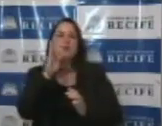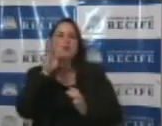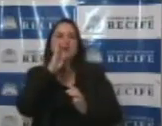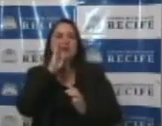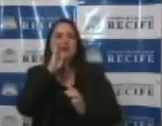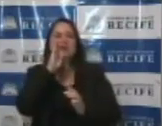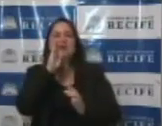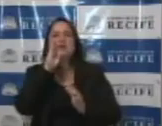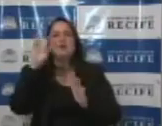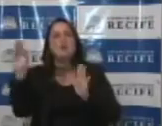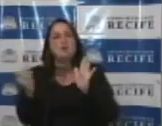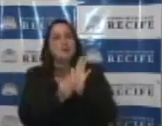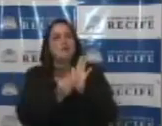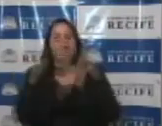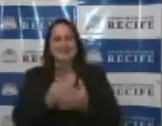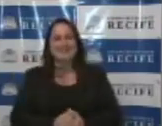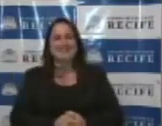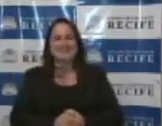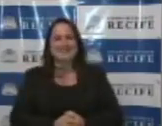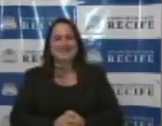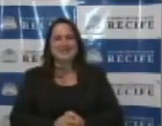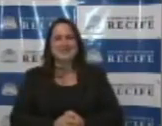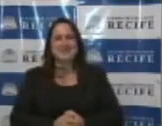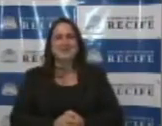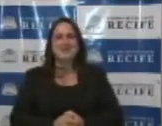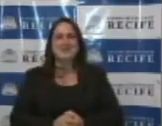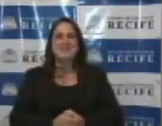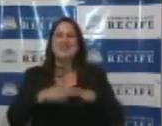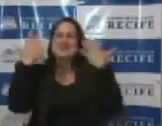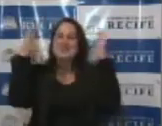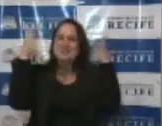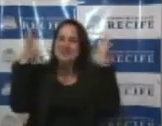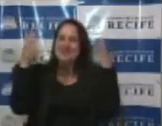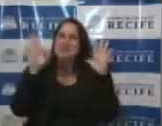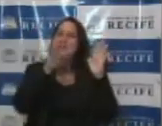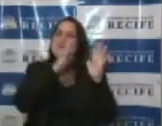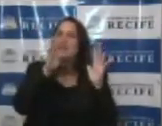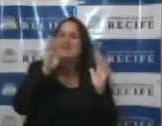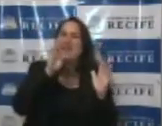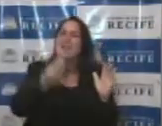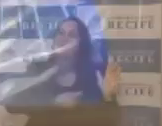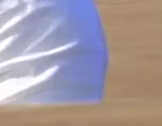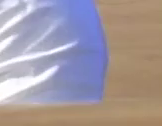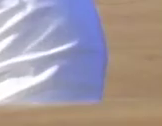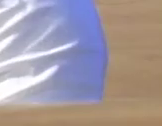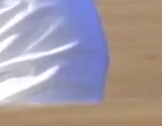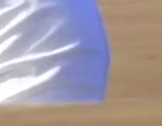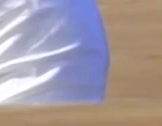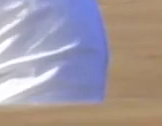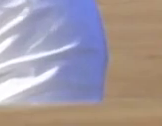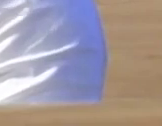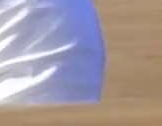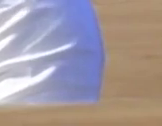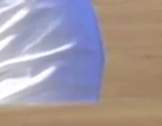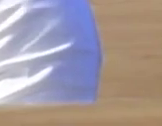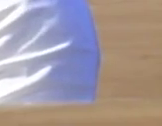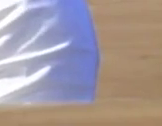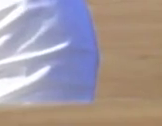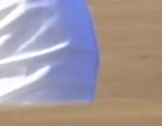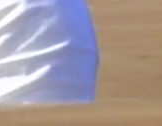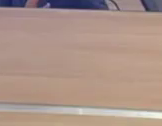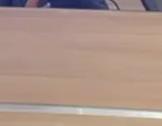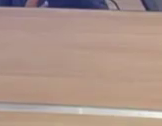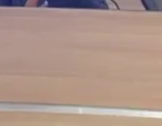vocês poder comemorar essa lei. Viva o Boteco! O Boteco vive! Parabéns a todos! O campeão da última